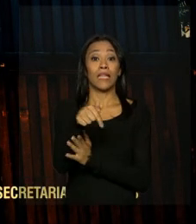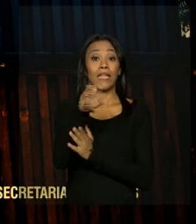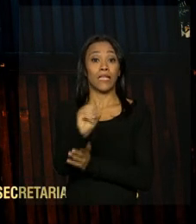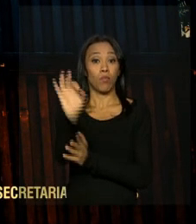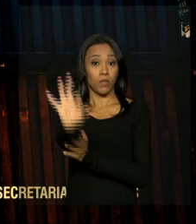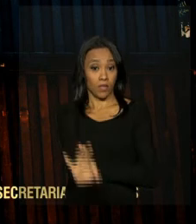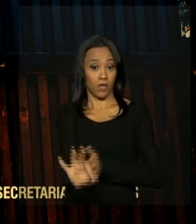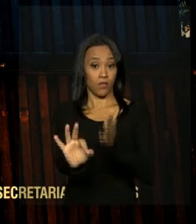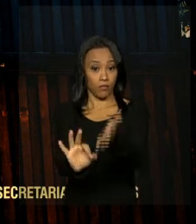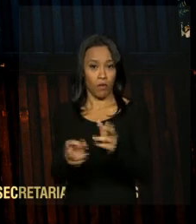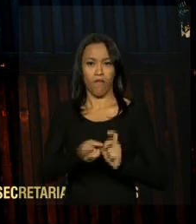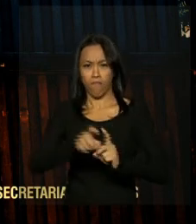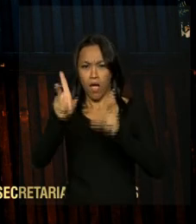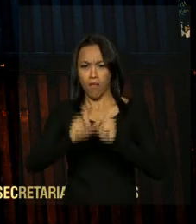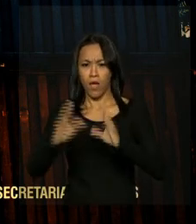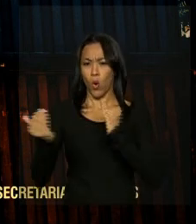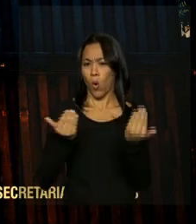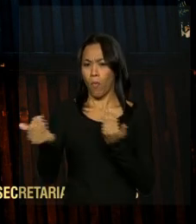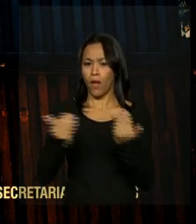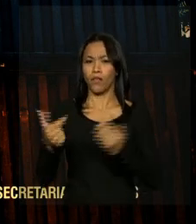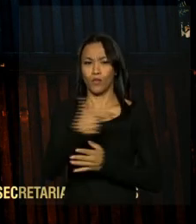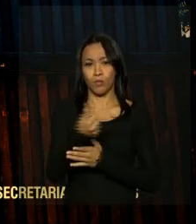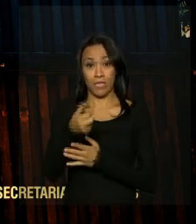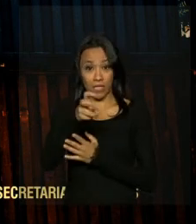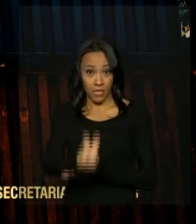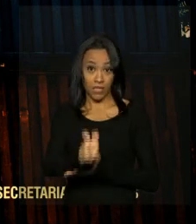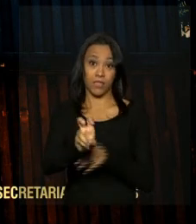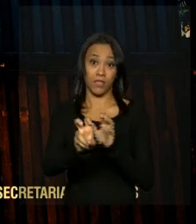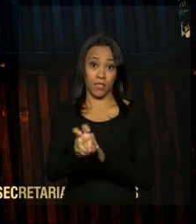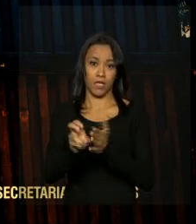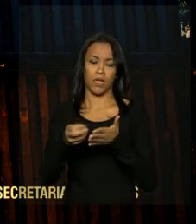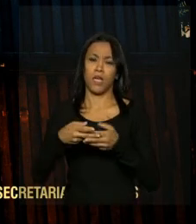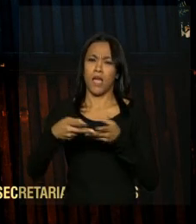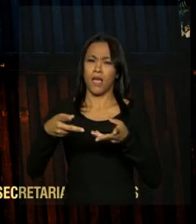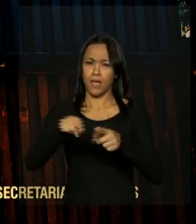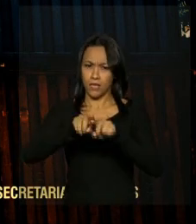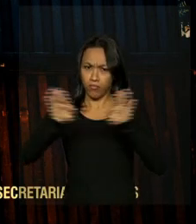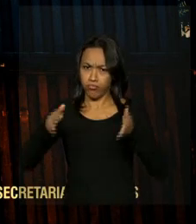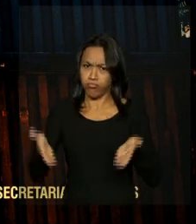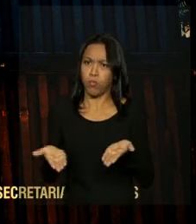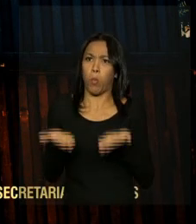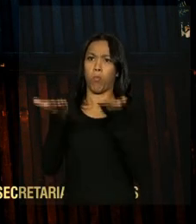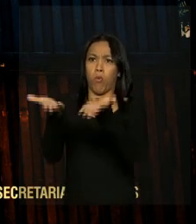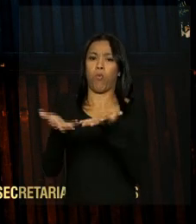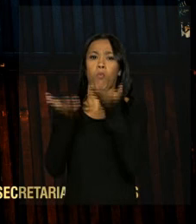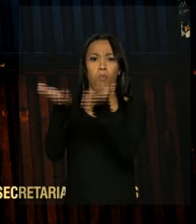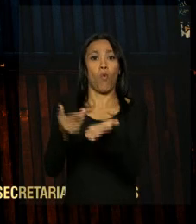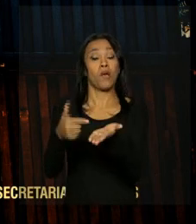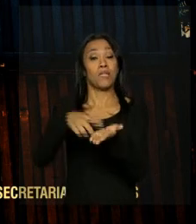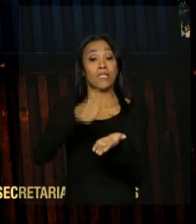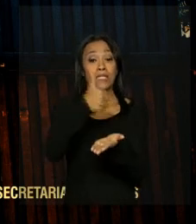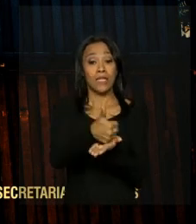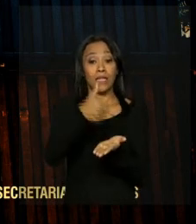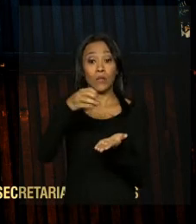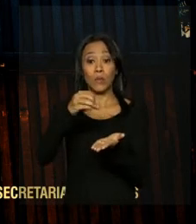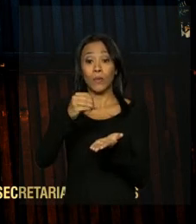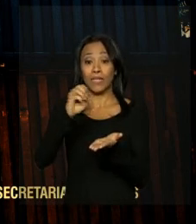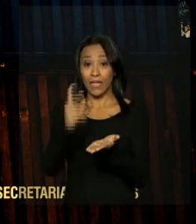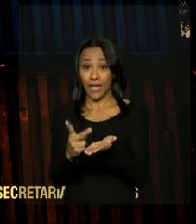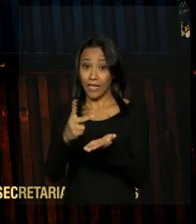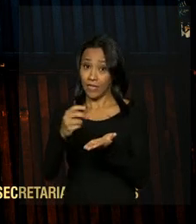e, comparada a 2015, a movimentação de cargas deve aumentar 103% até